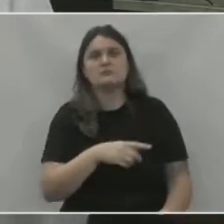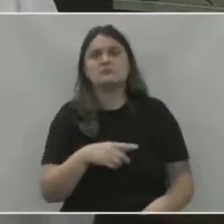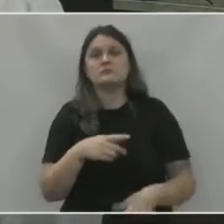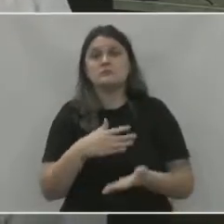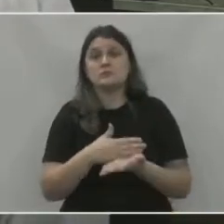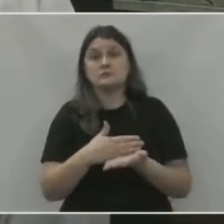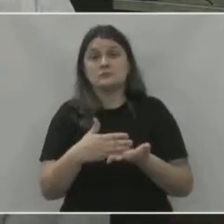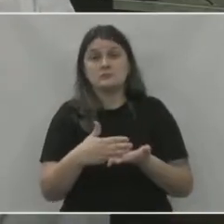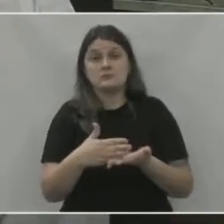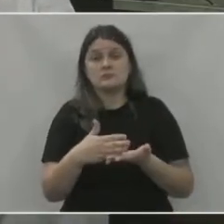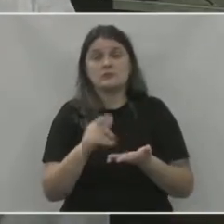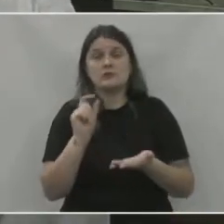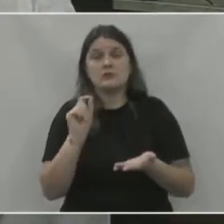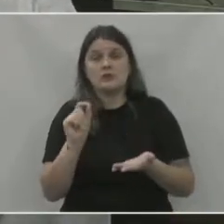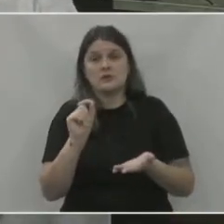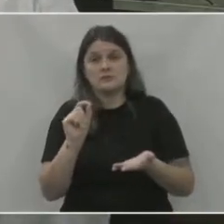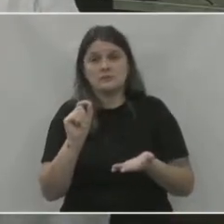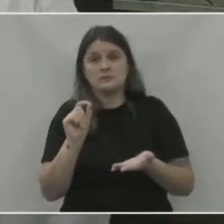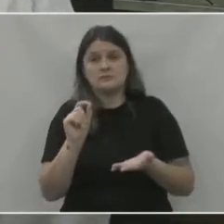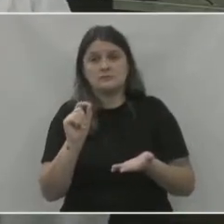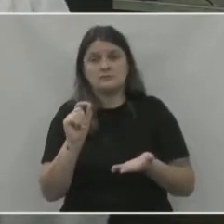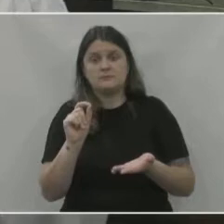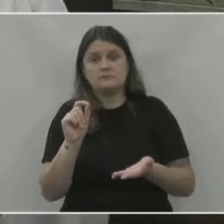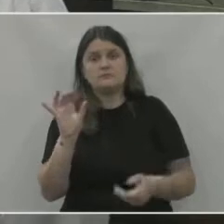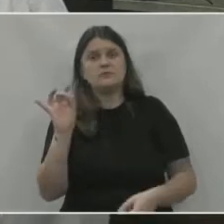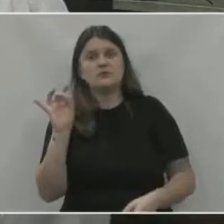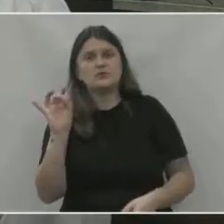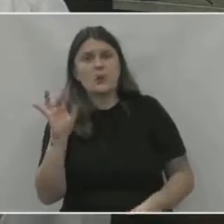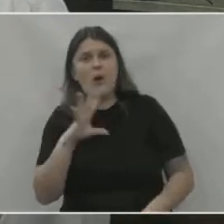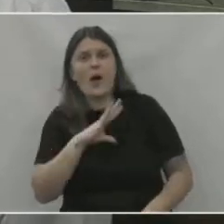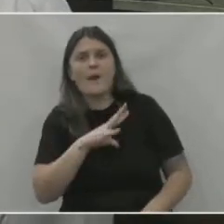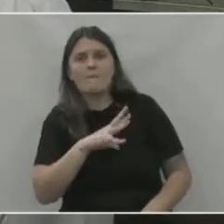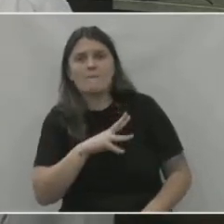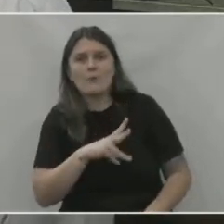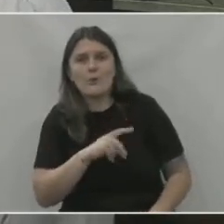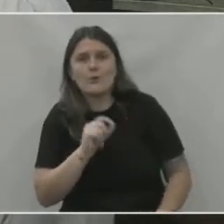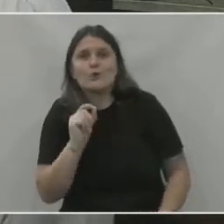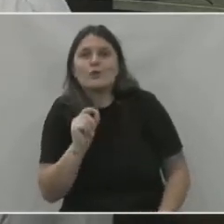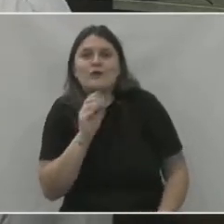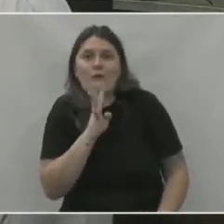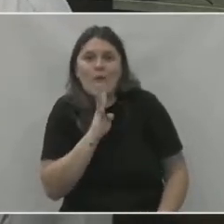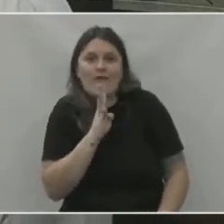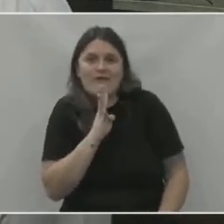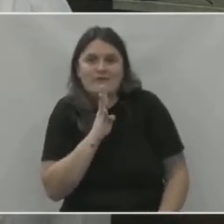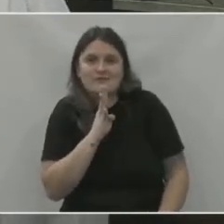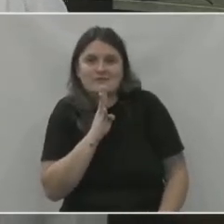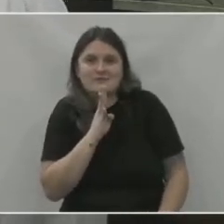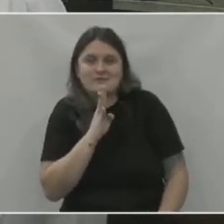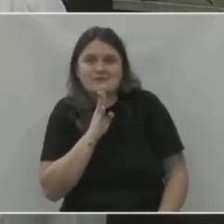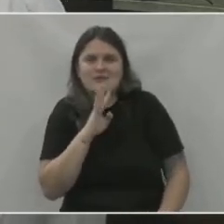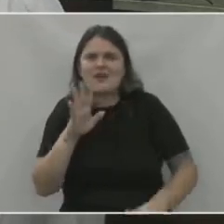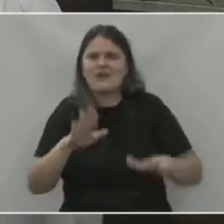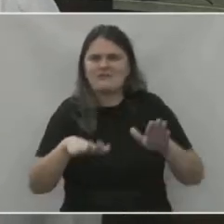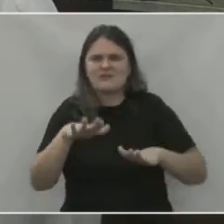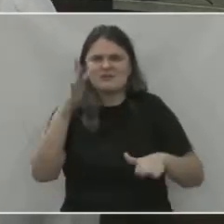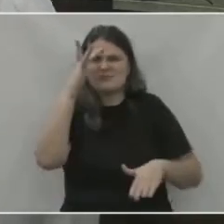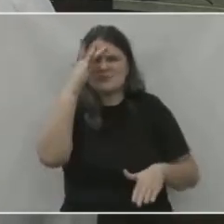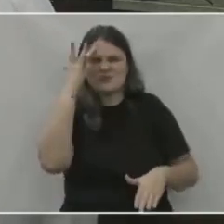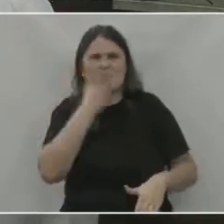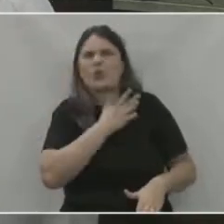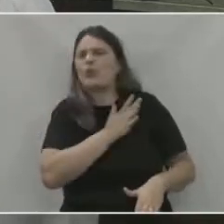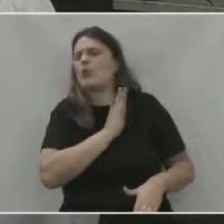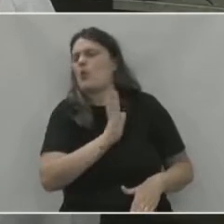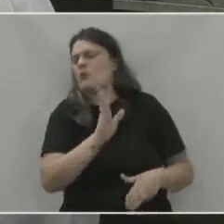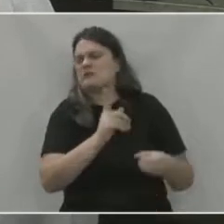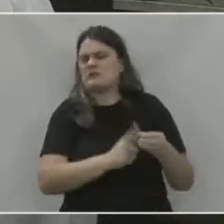princípio que só se ama aquilo que se conhece. Muita gente não gosta de nossa